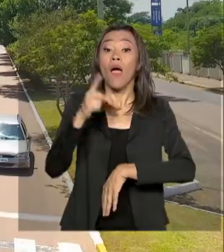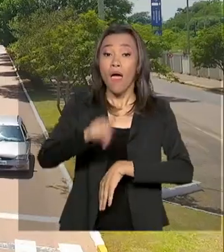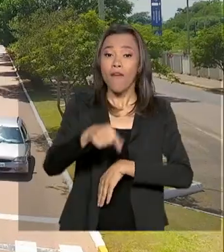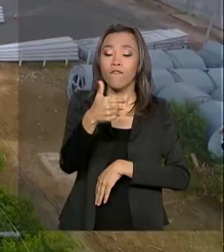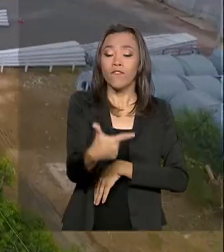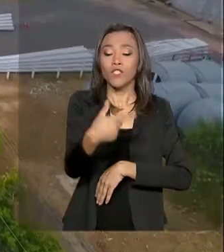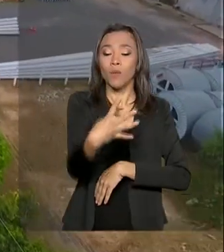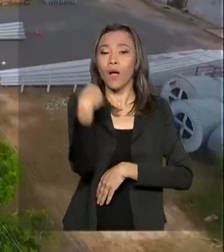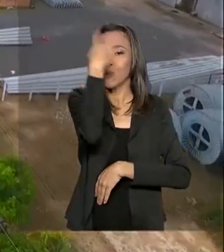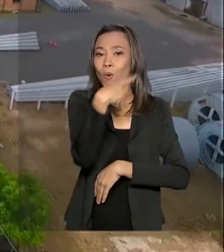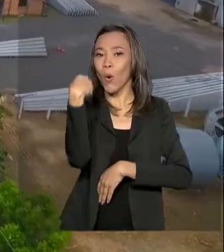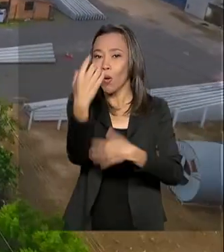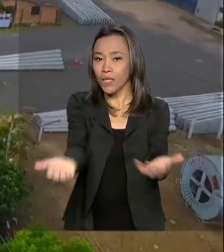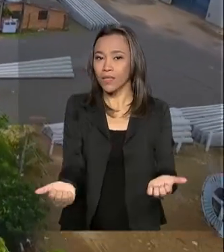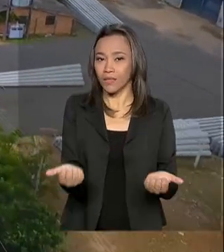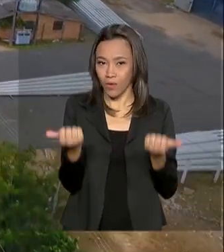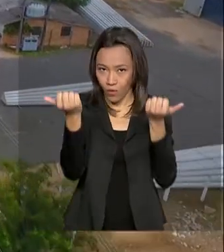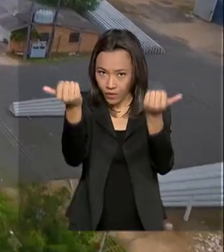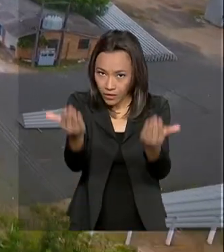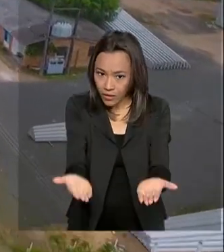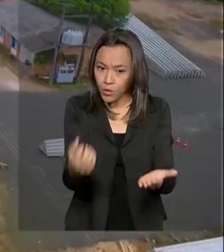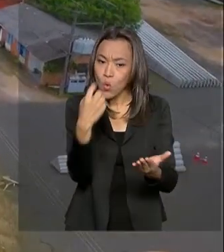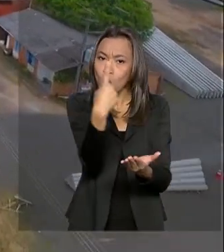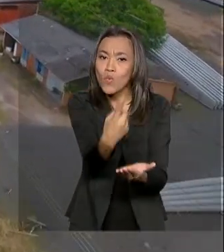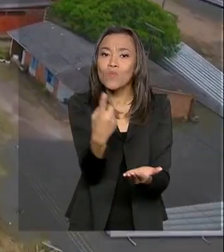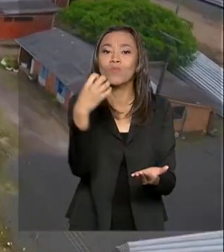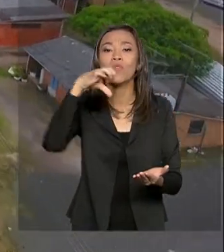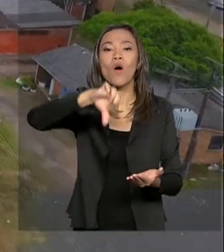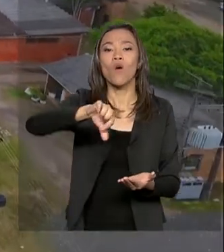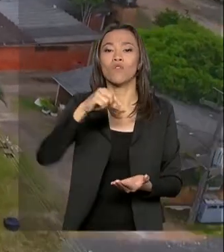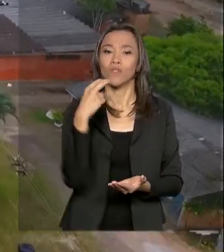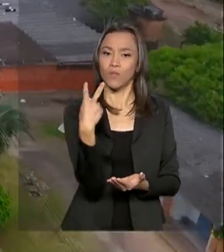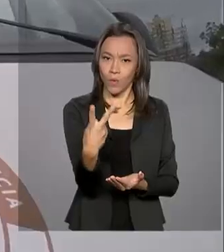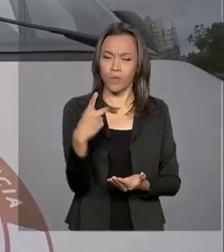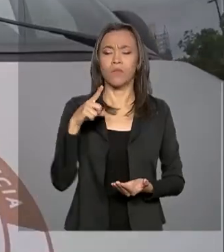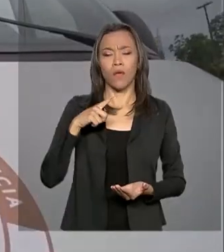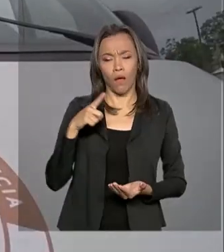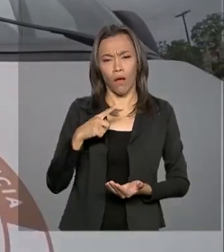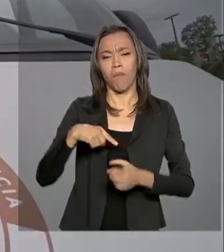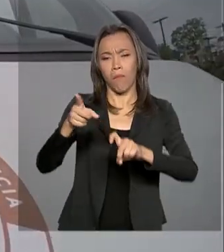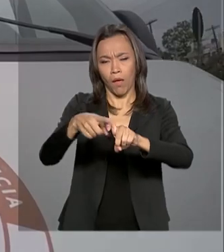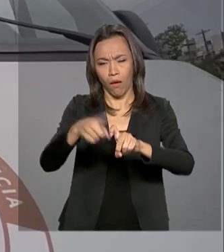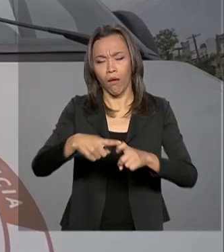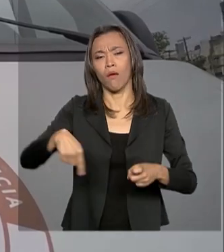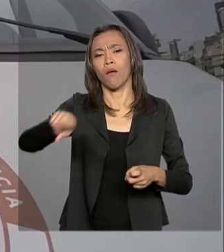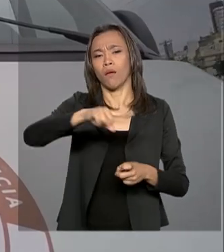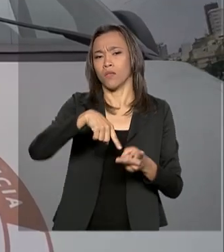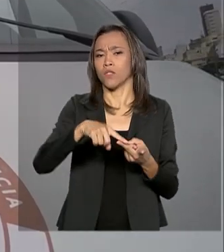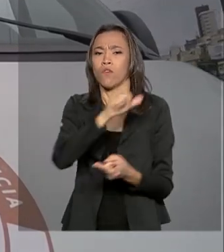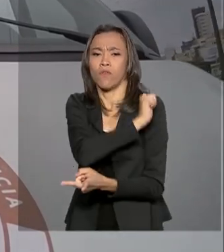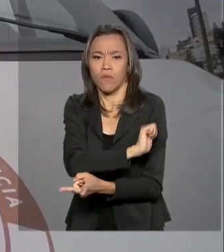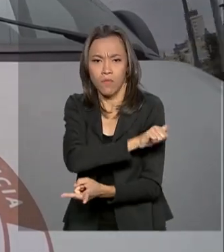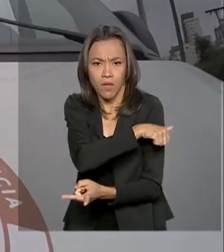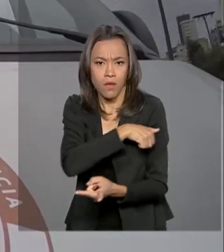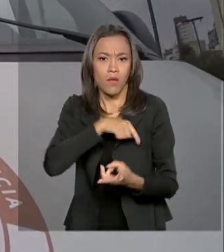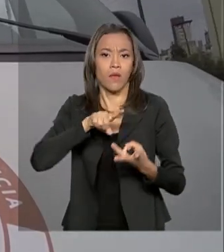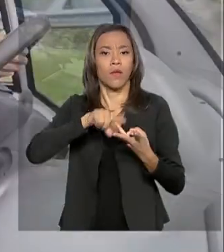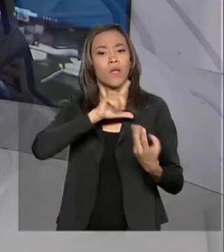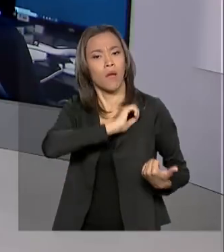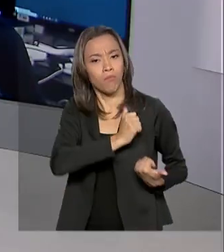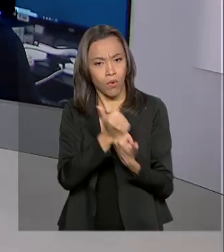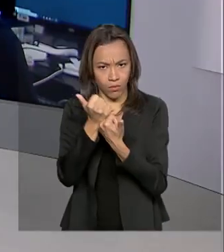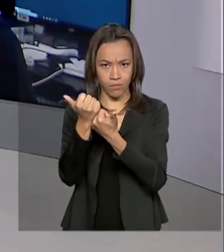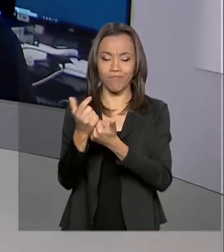dia pelo número 192 e conta com médicos, enfermeiros e condutores socorristas. Renata.